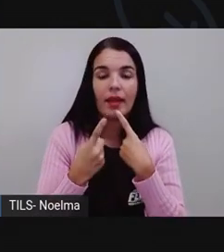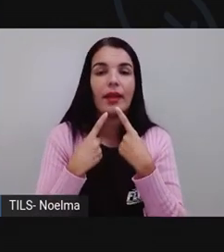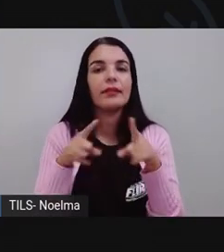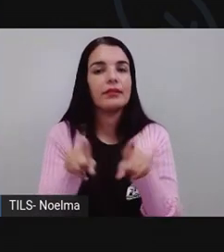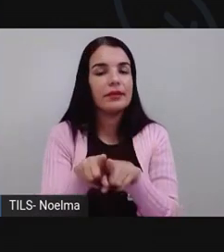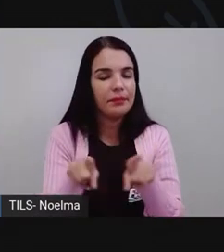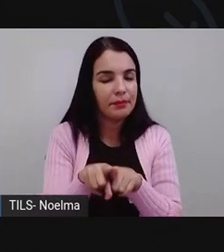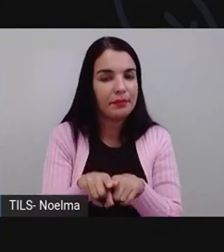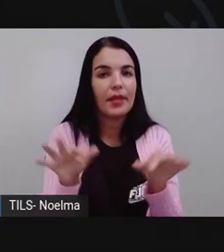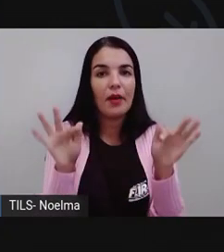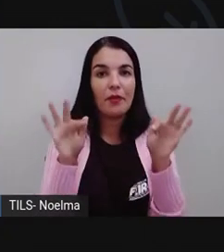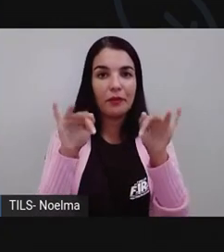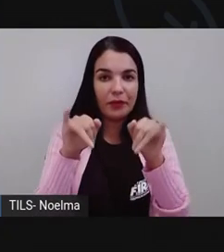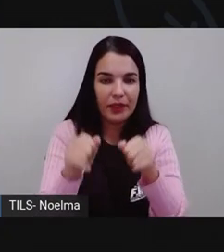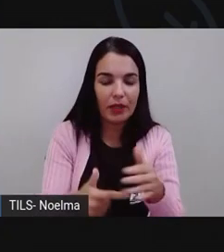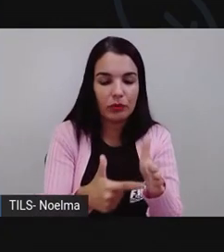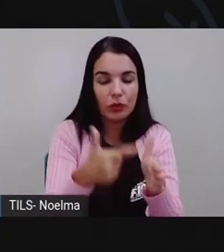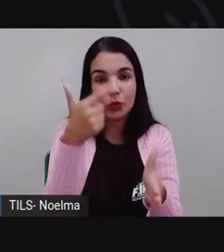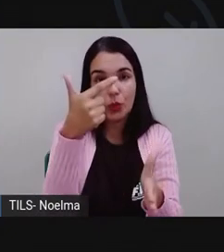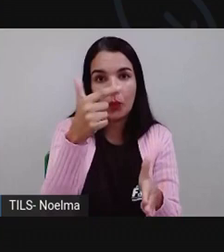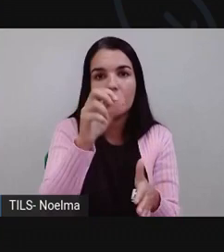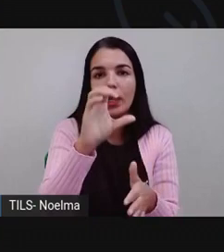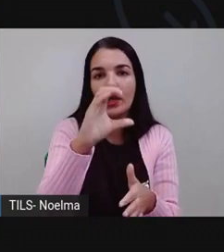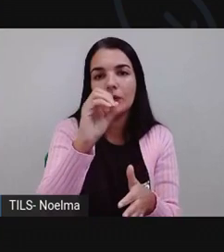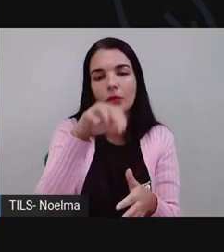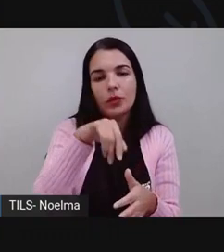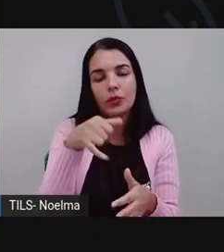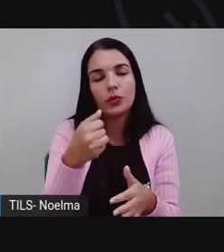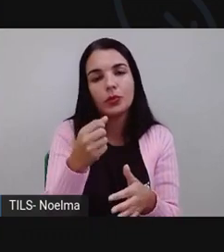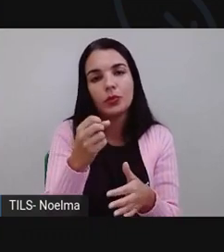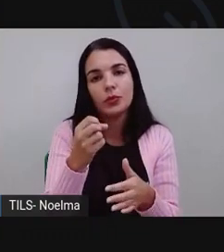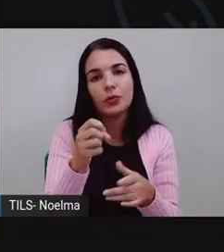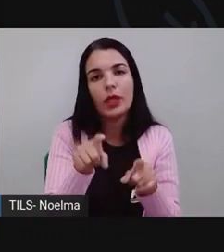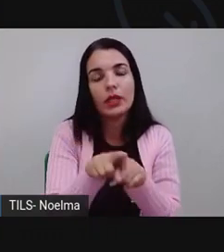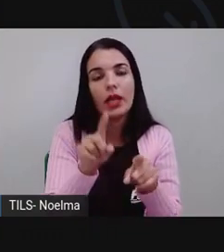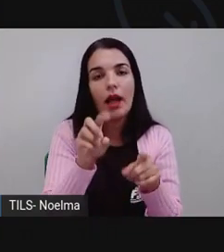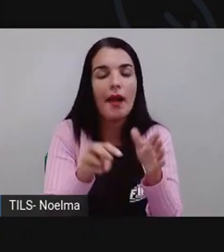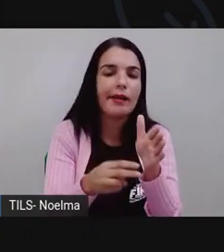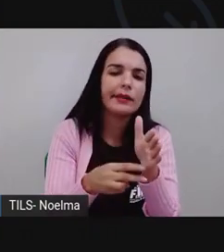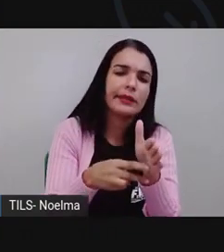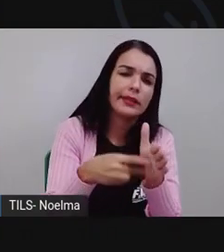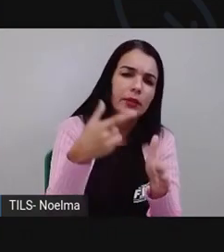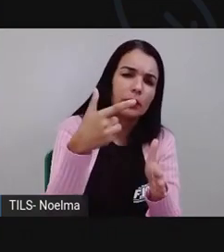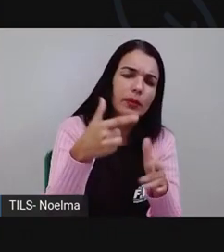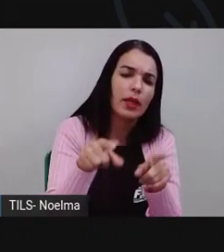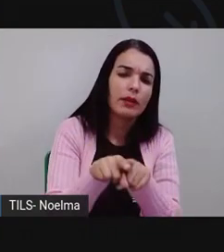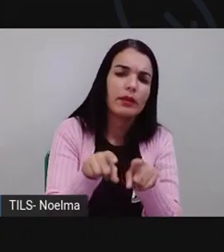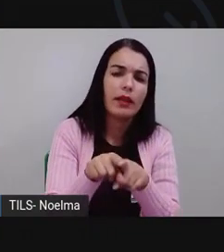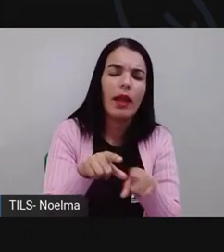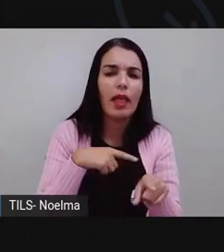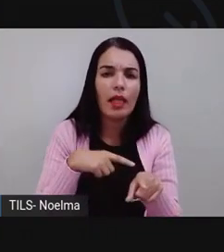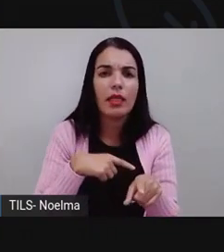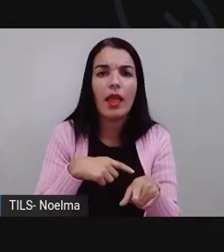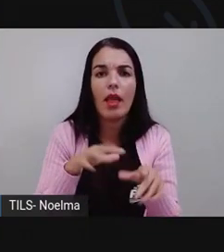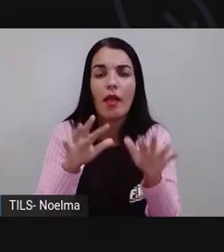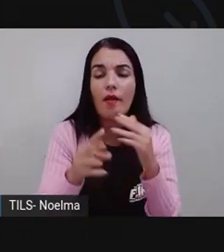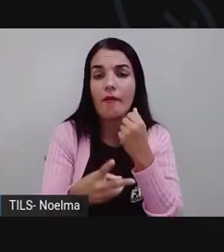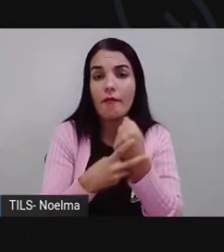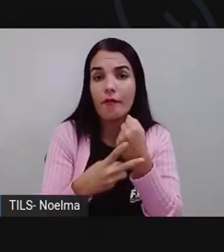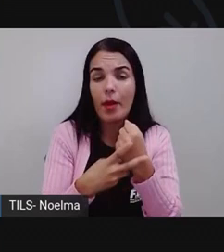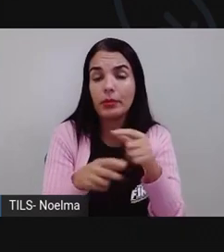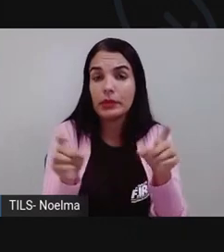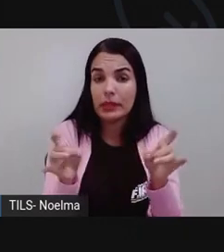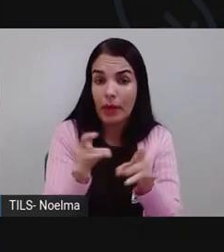verbos da segunda conjugação. E na segunda conjugação, nós também temos os verbos